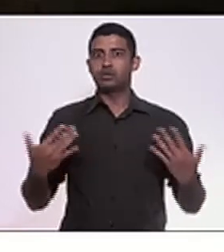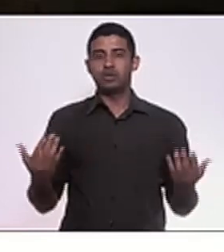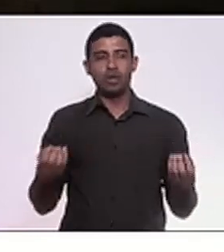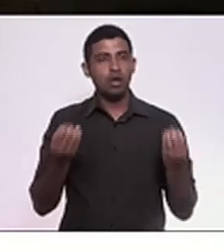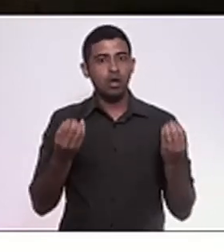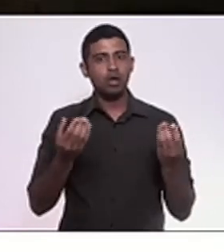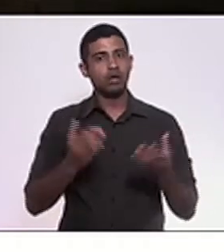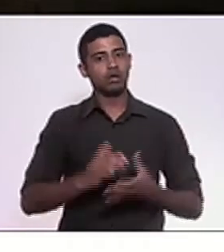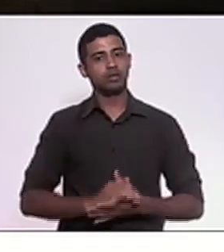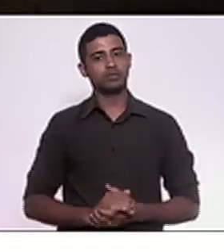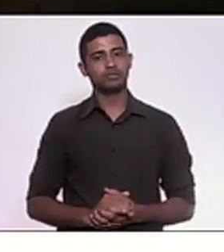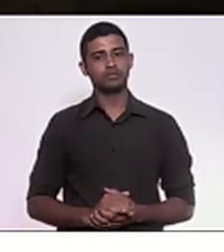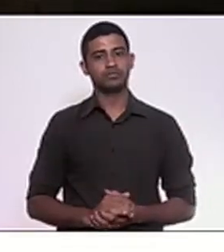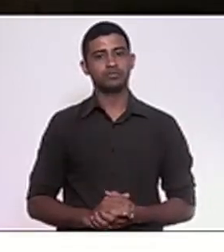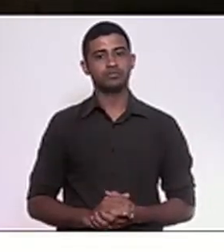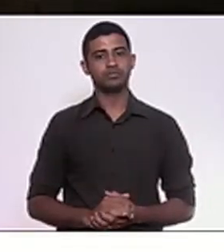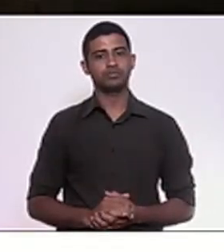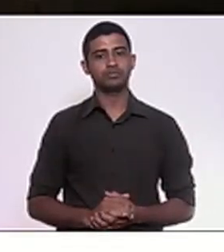deputado Coronel Salema.